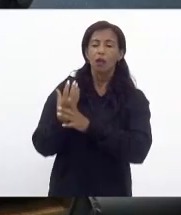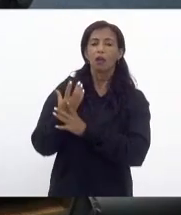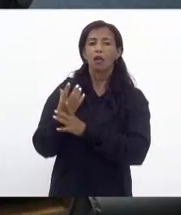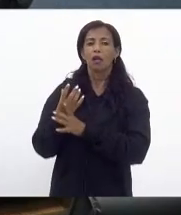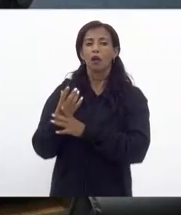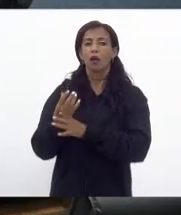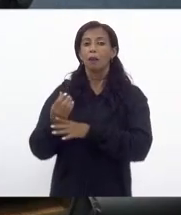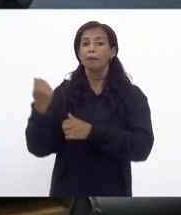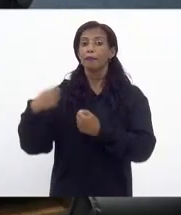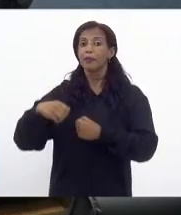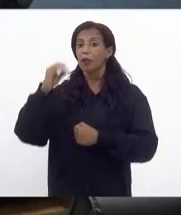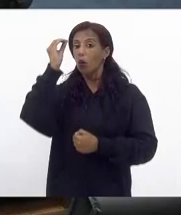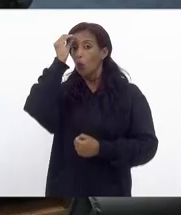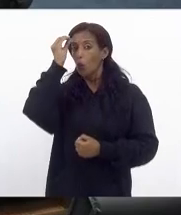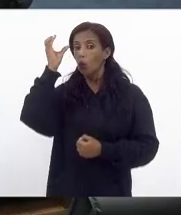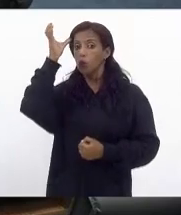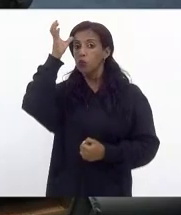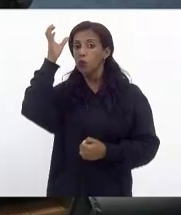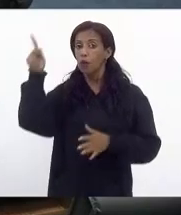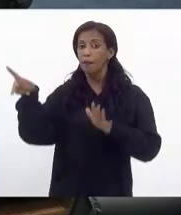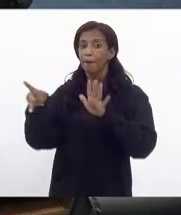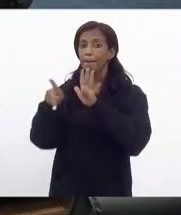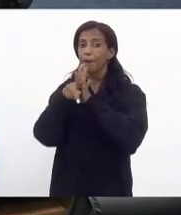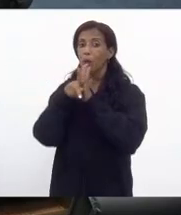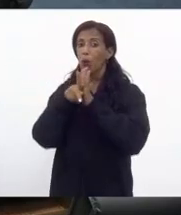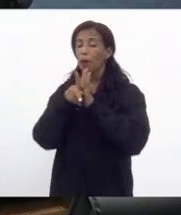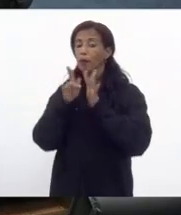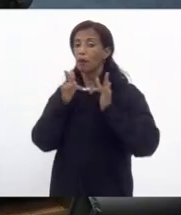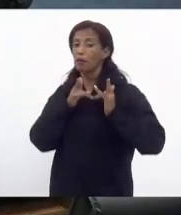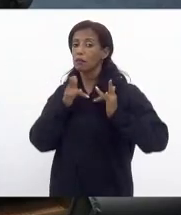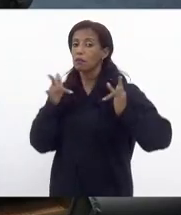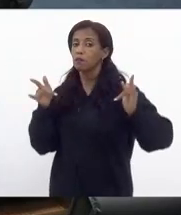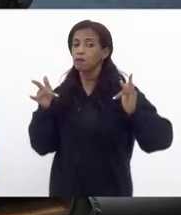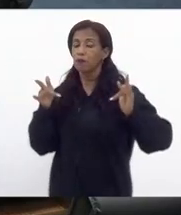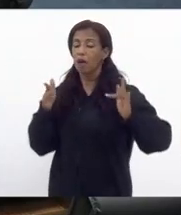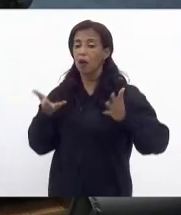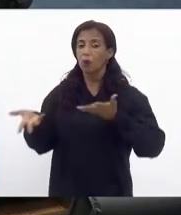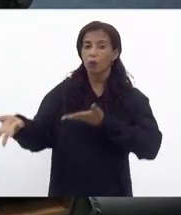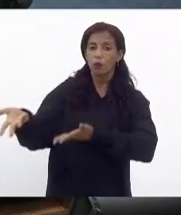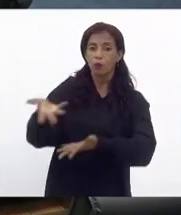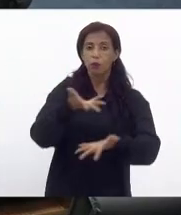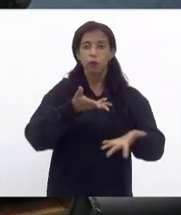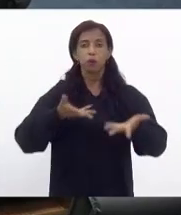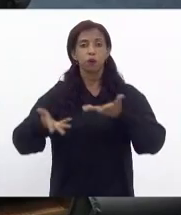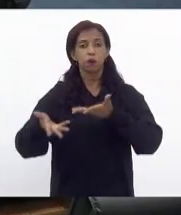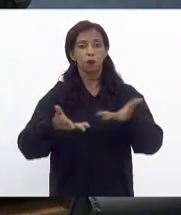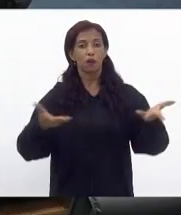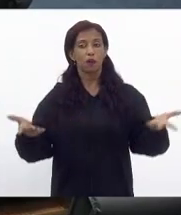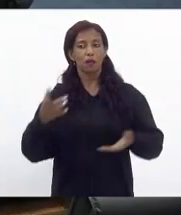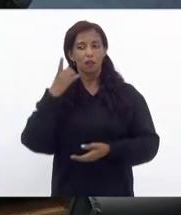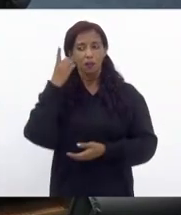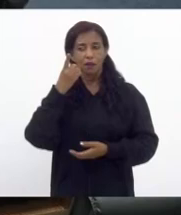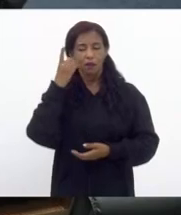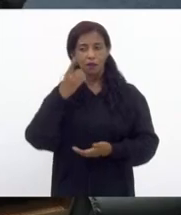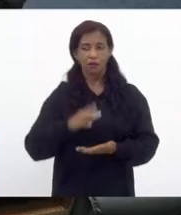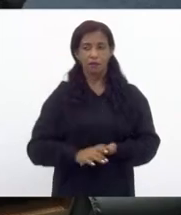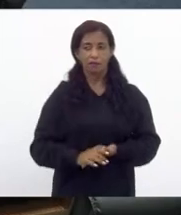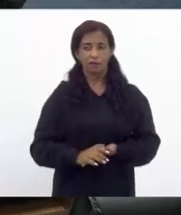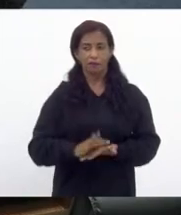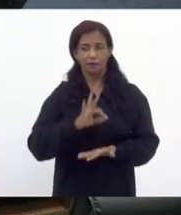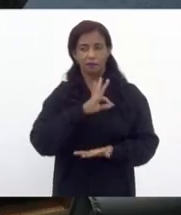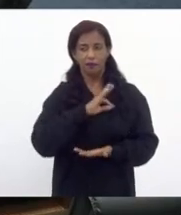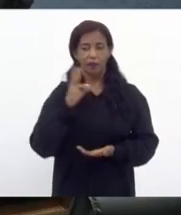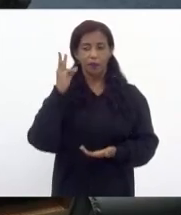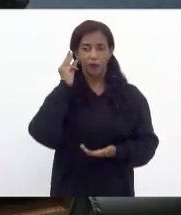cultura solidária uma cultura fraterna e aí deputada Marta Rocha deputada